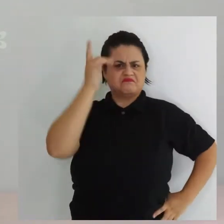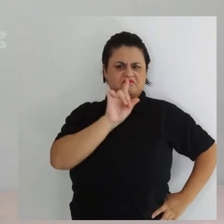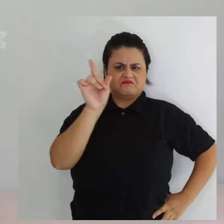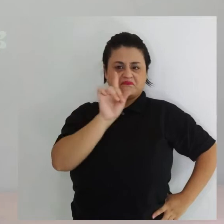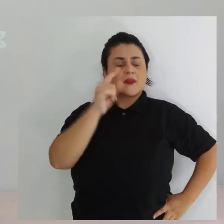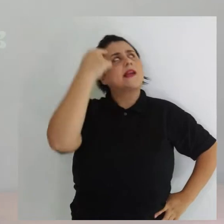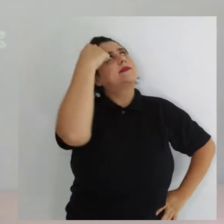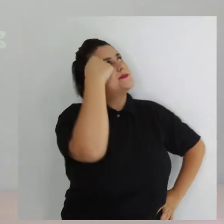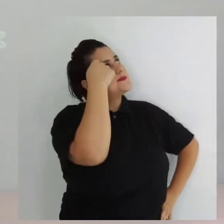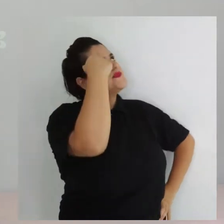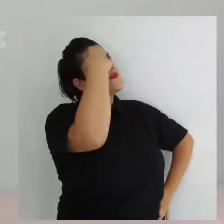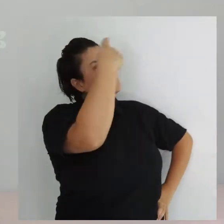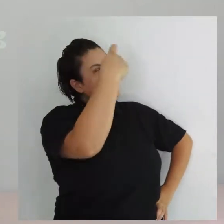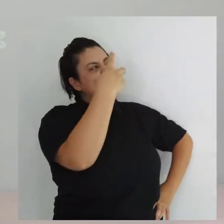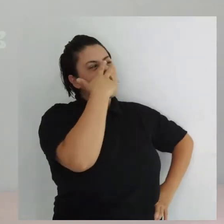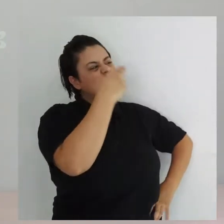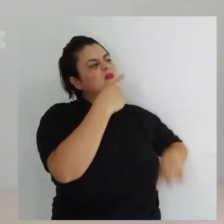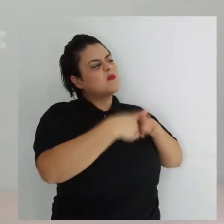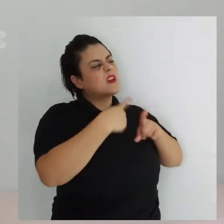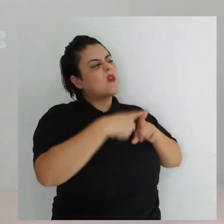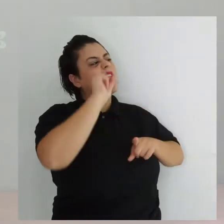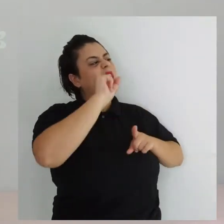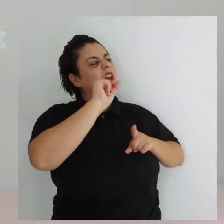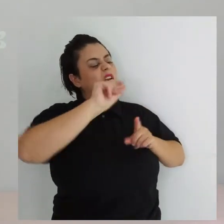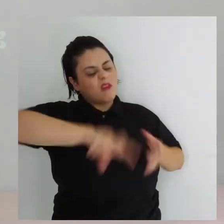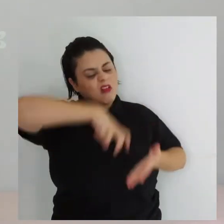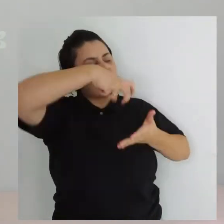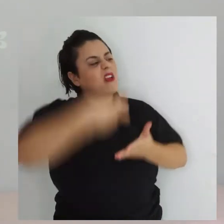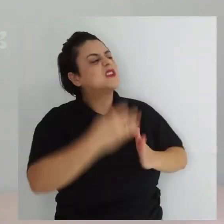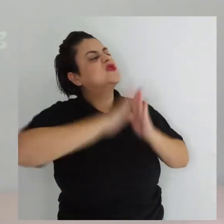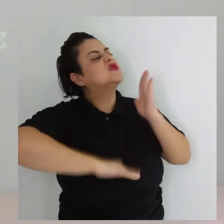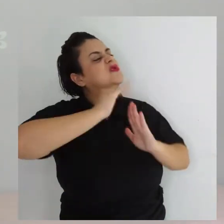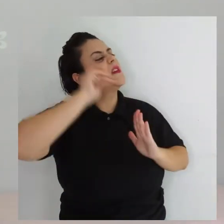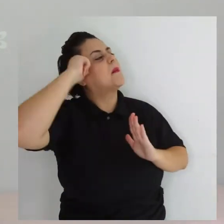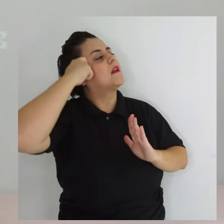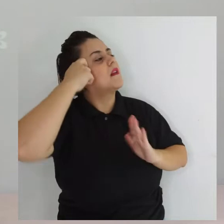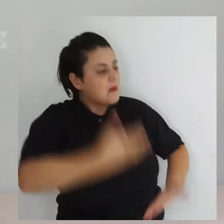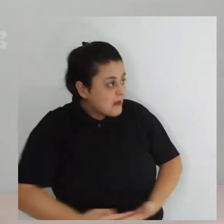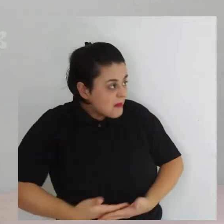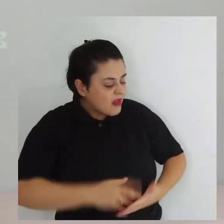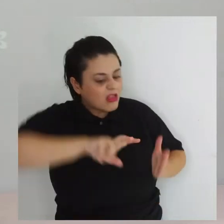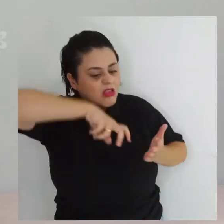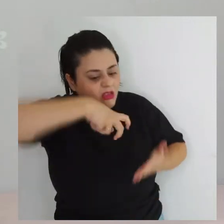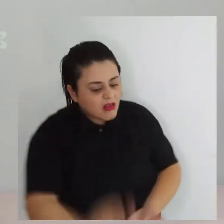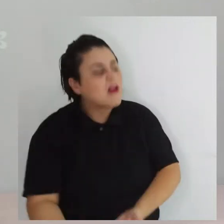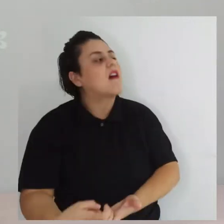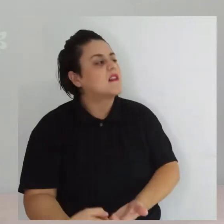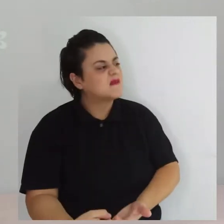menina não sabia, inventou. Ah, deve ser porque eu caí em tinta preta quando era bem pequenina.